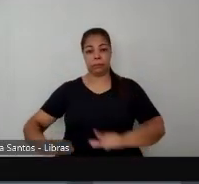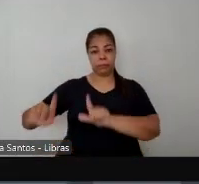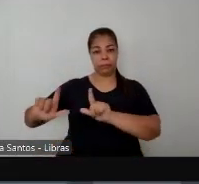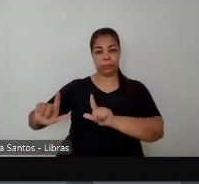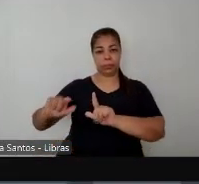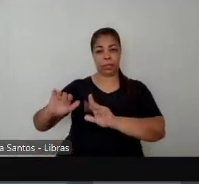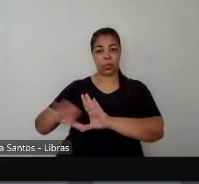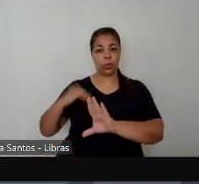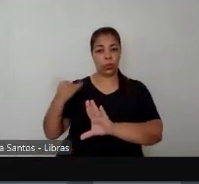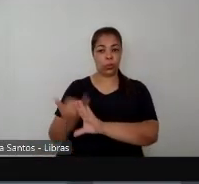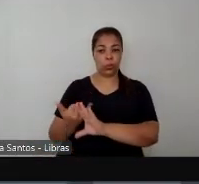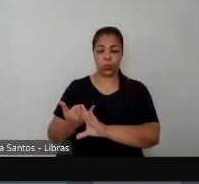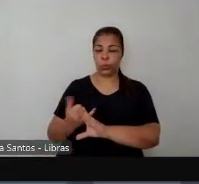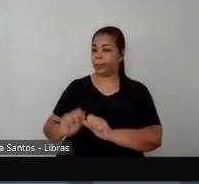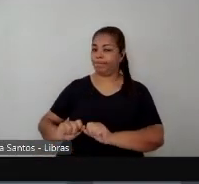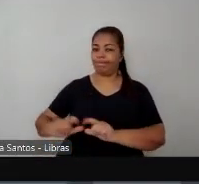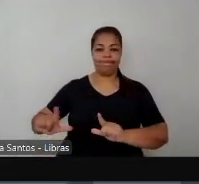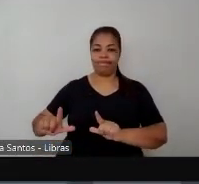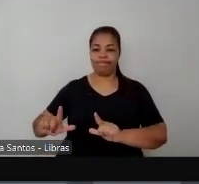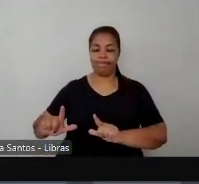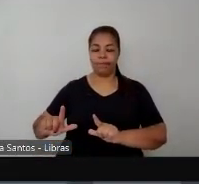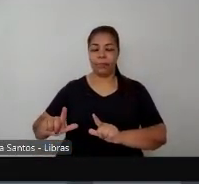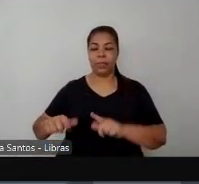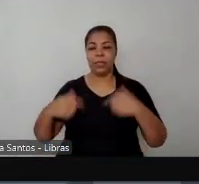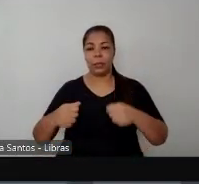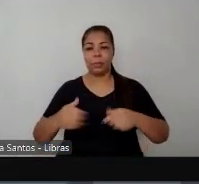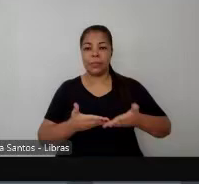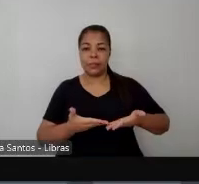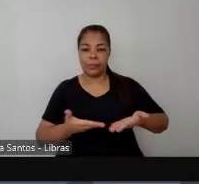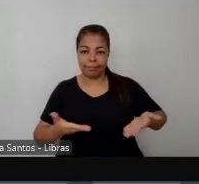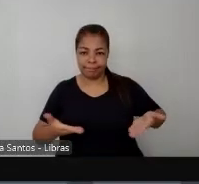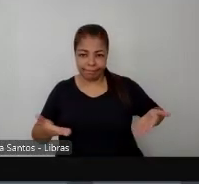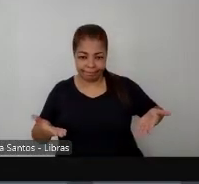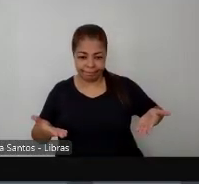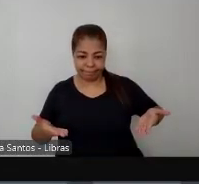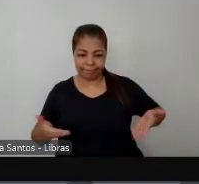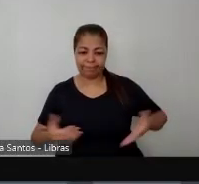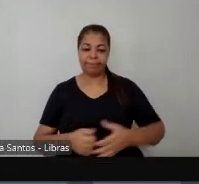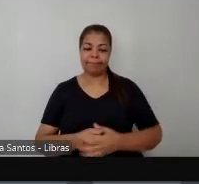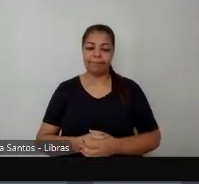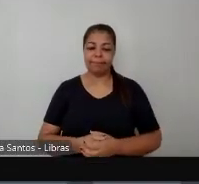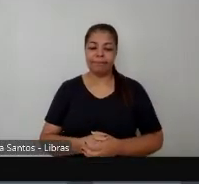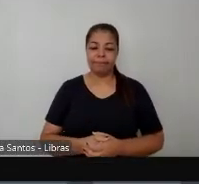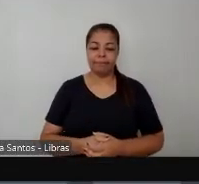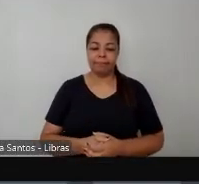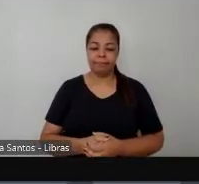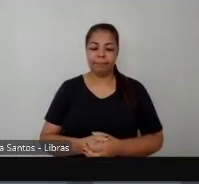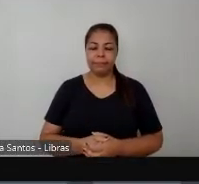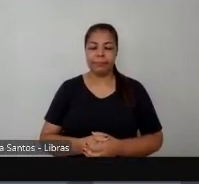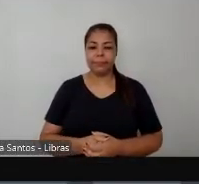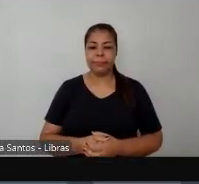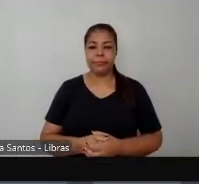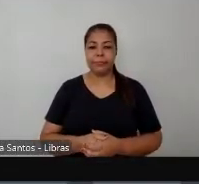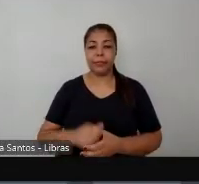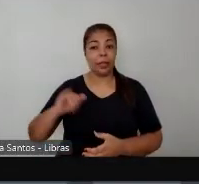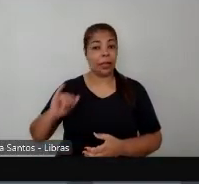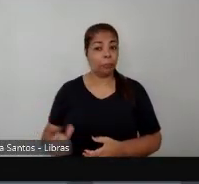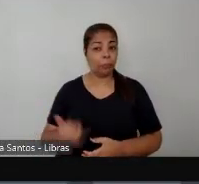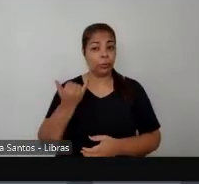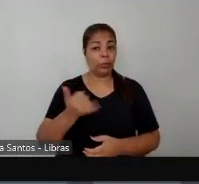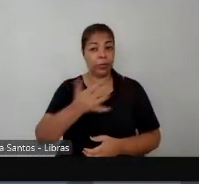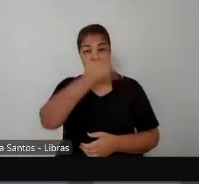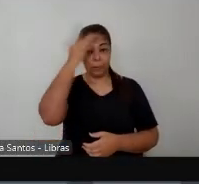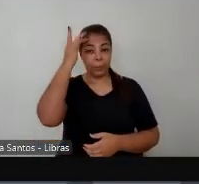iearesponde arroba usp.br bom aproveitando que não enviaram vou fazer uma